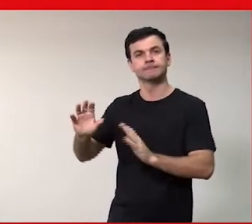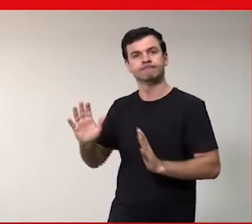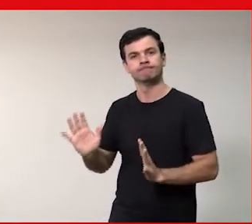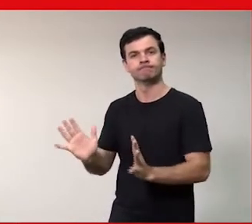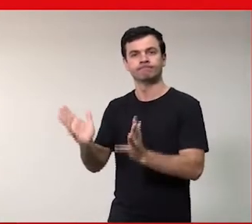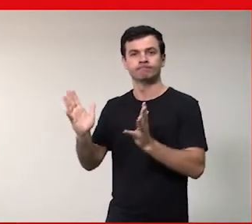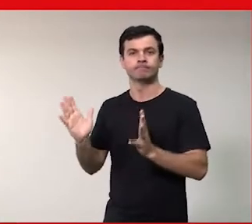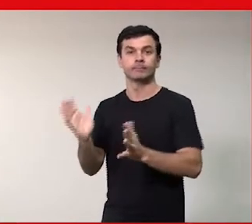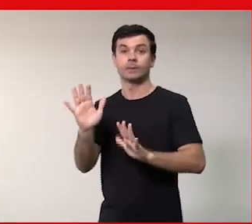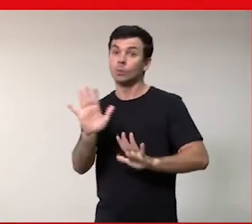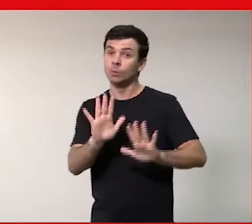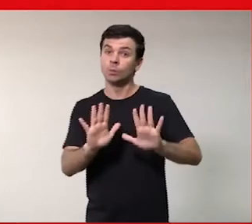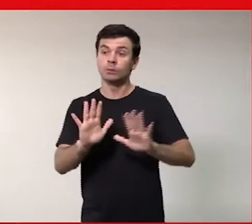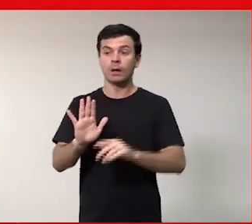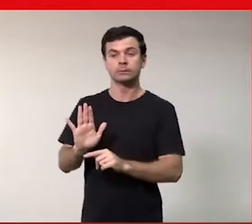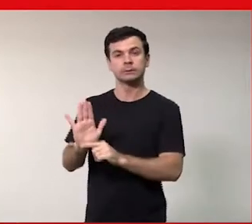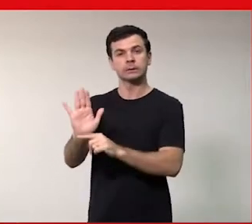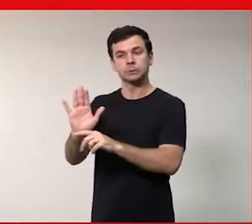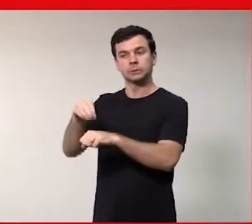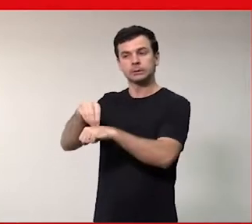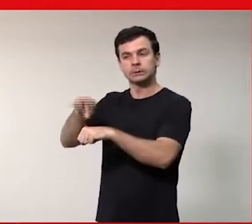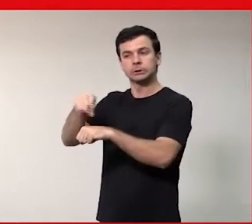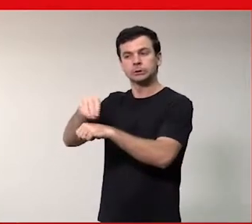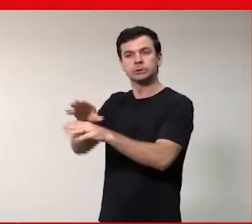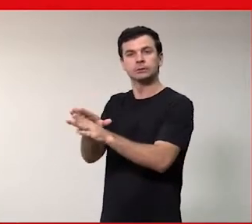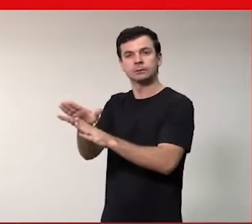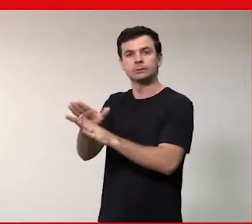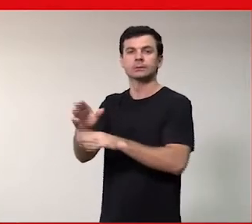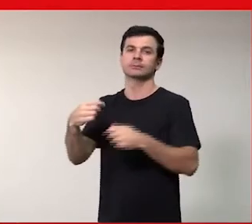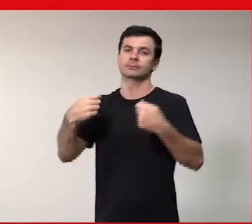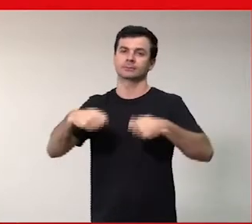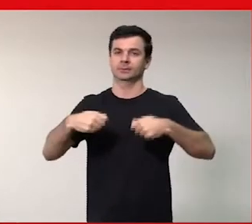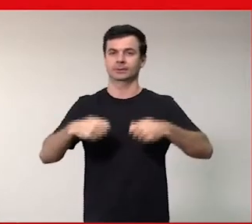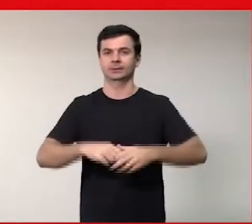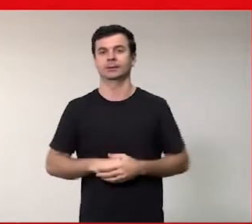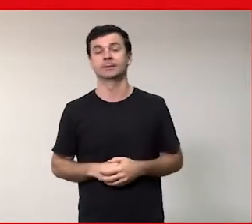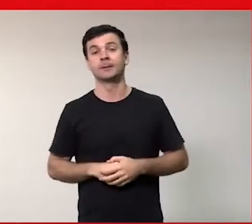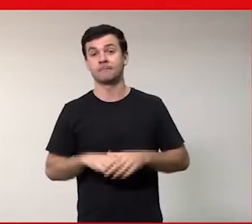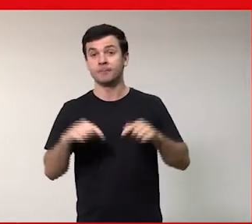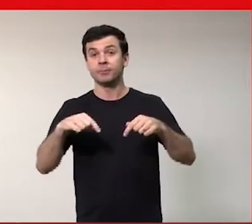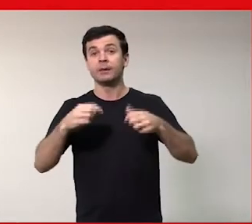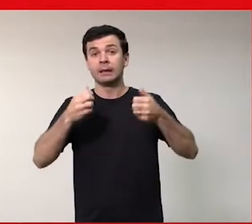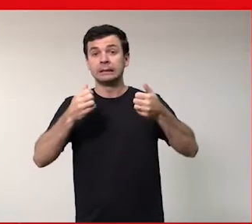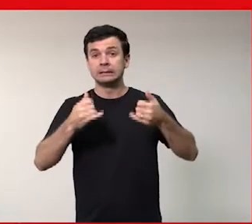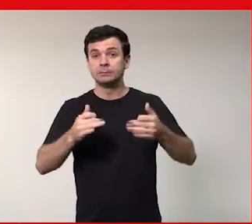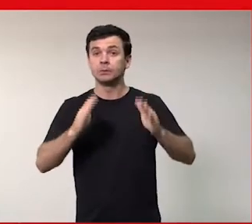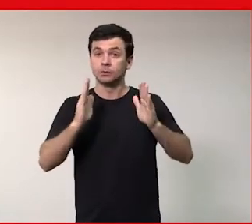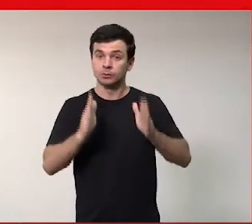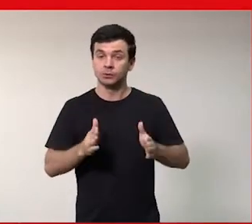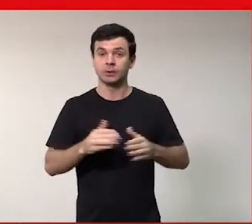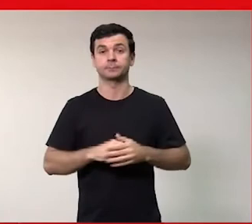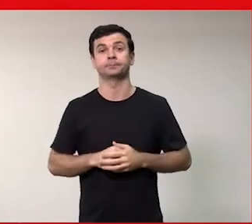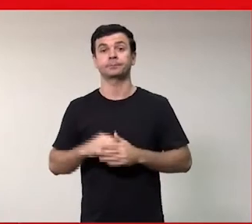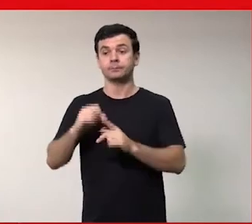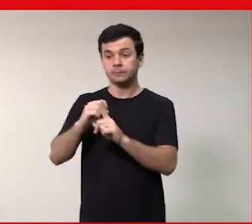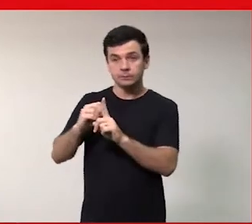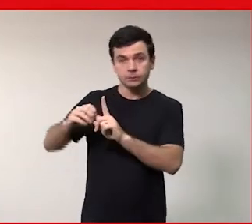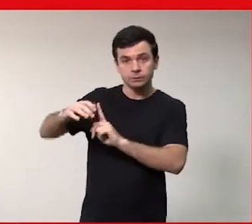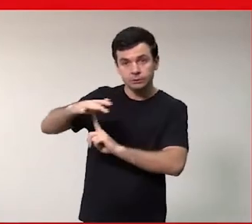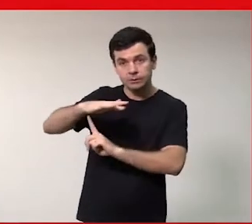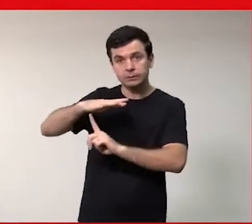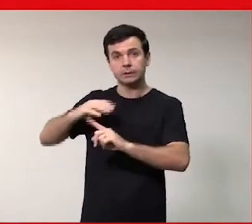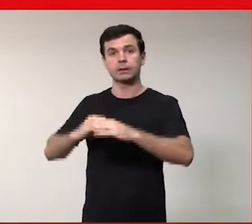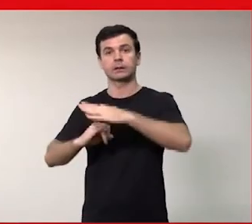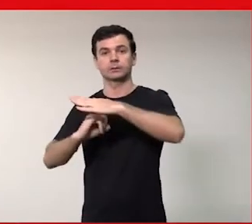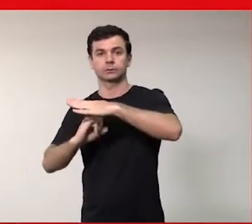e assim como foi dito ter uma sociedade instituições como por